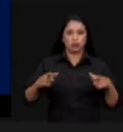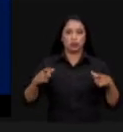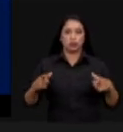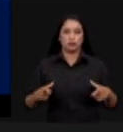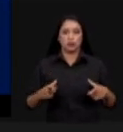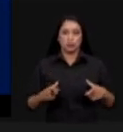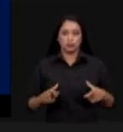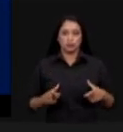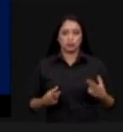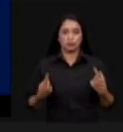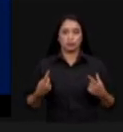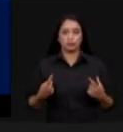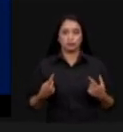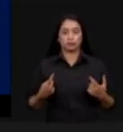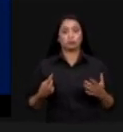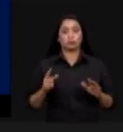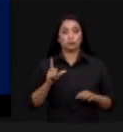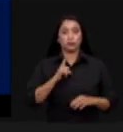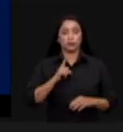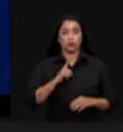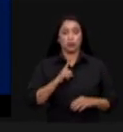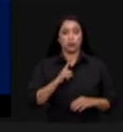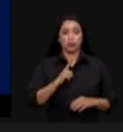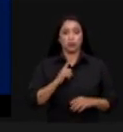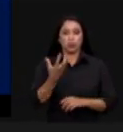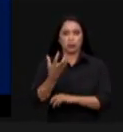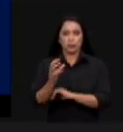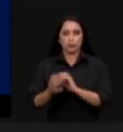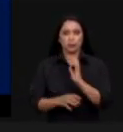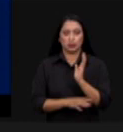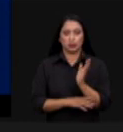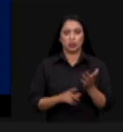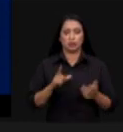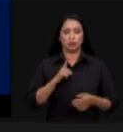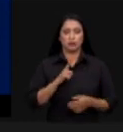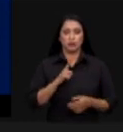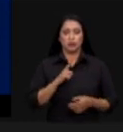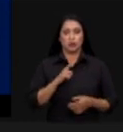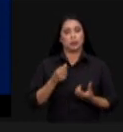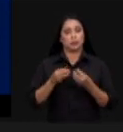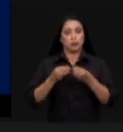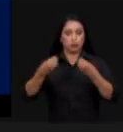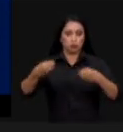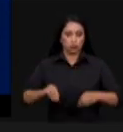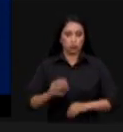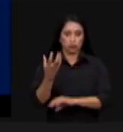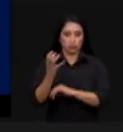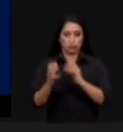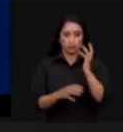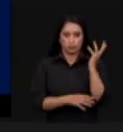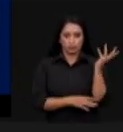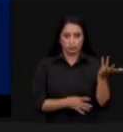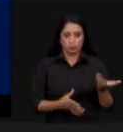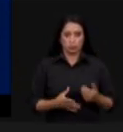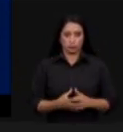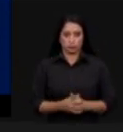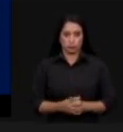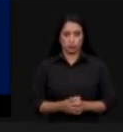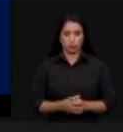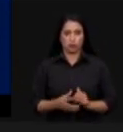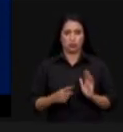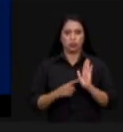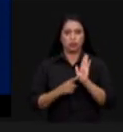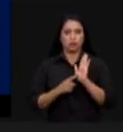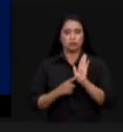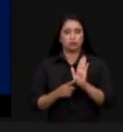ambientais em busca, de alguma forma, de compensar esses prejuízos ao meio ambiente. E aqui eu estou falando de grandes